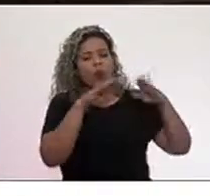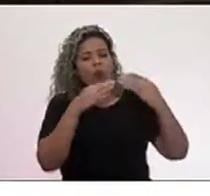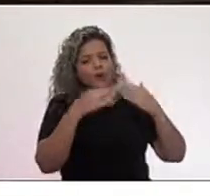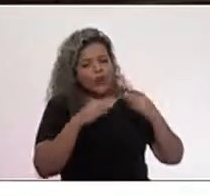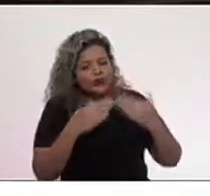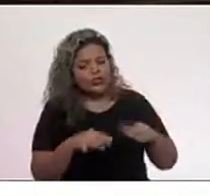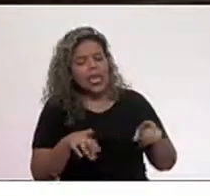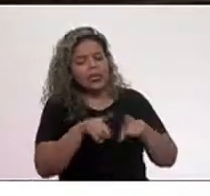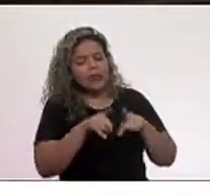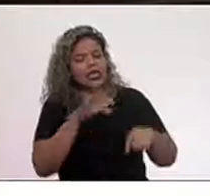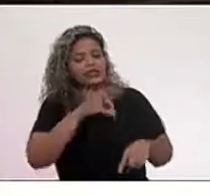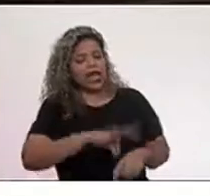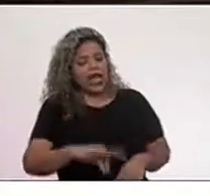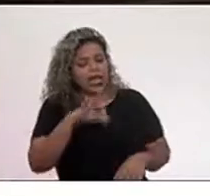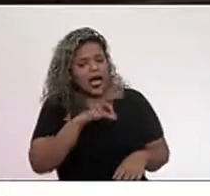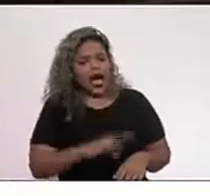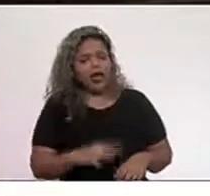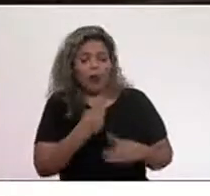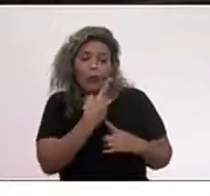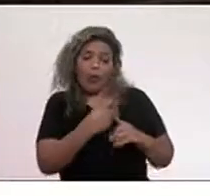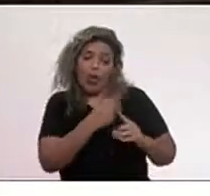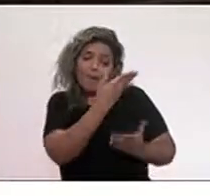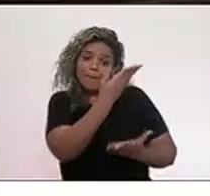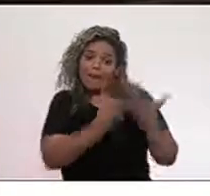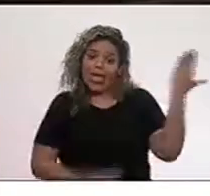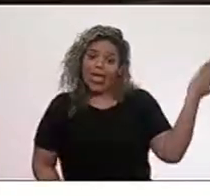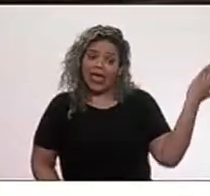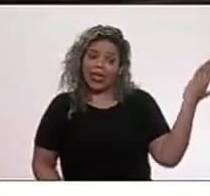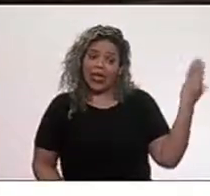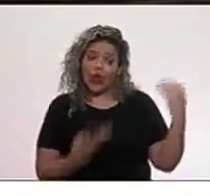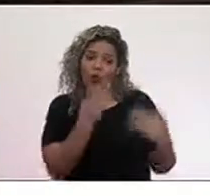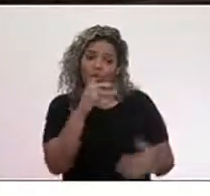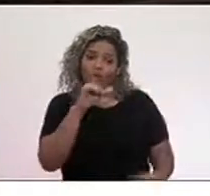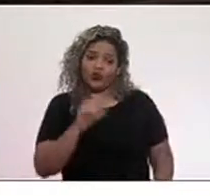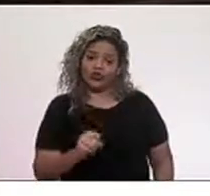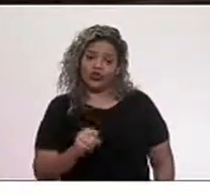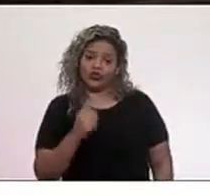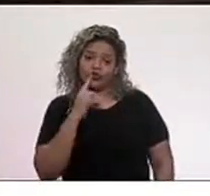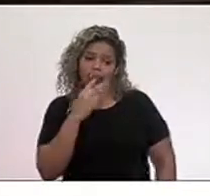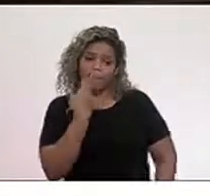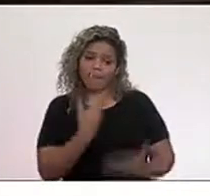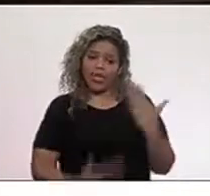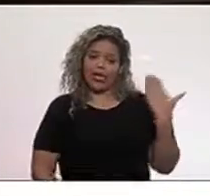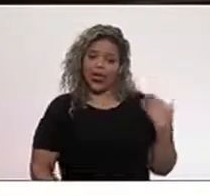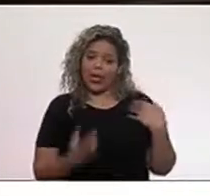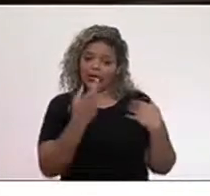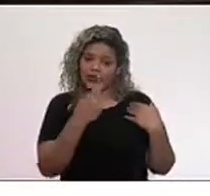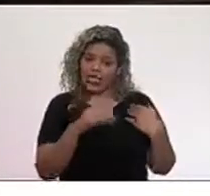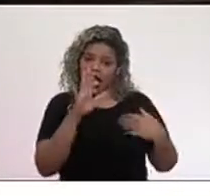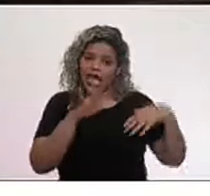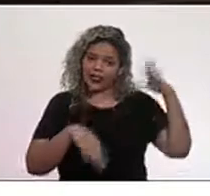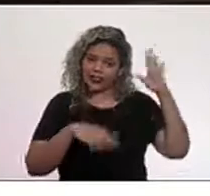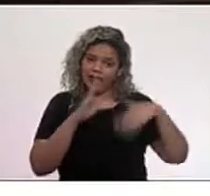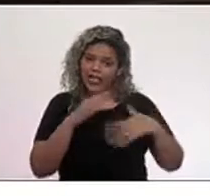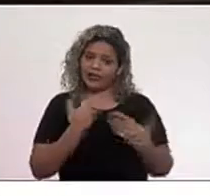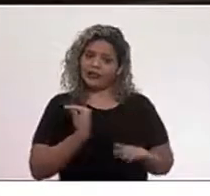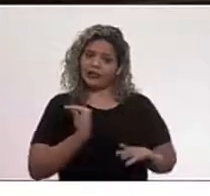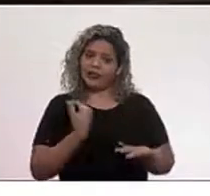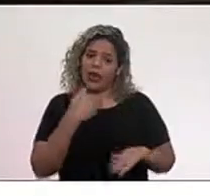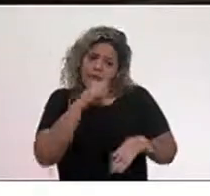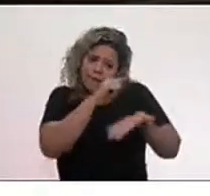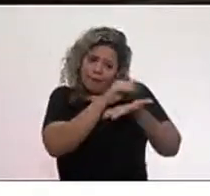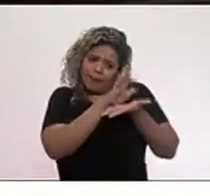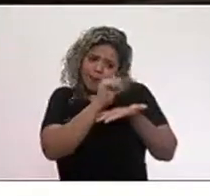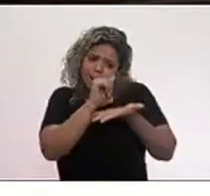salário digno, afinal de contas perderam quatro dias de salário, se não muito, senhor presidente, devem ter